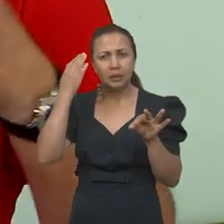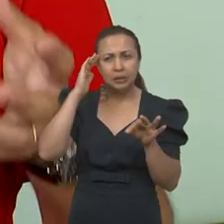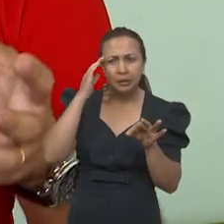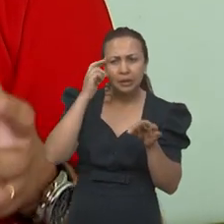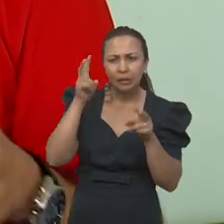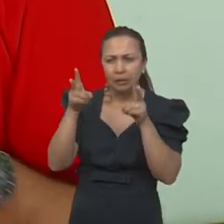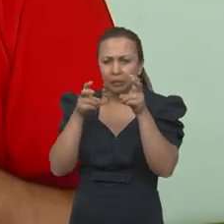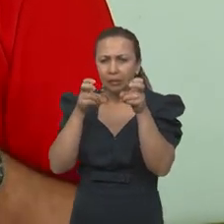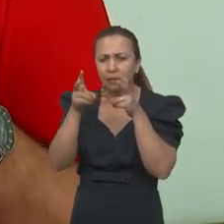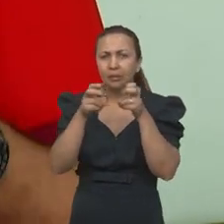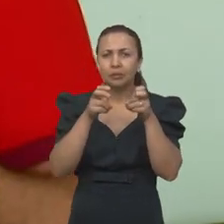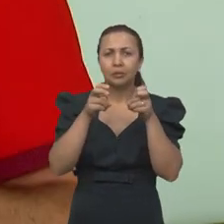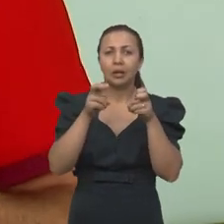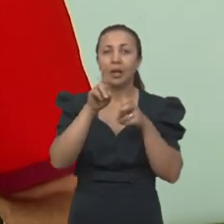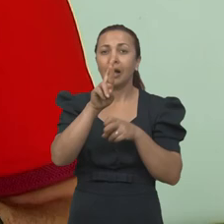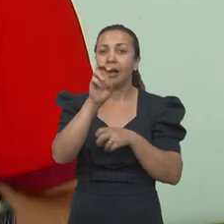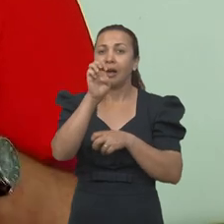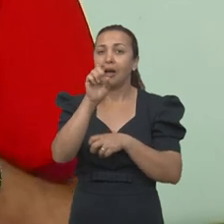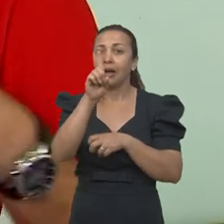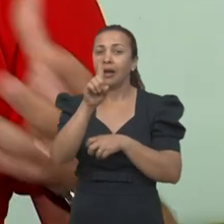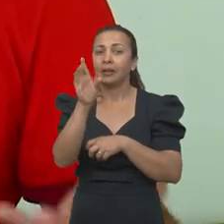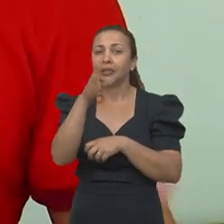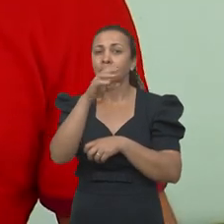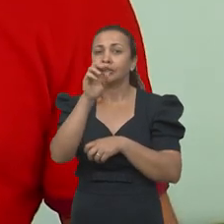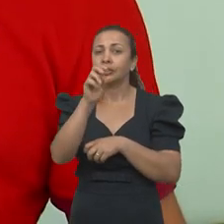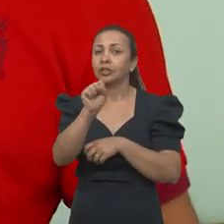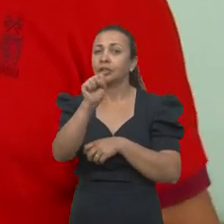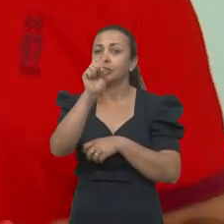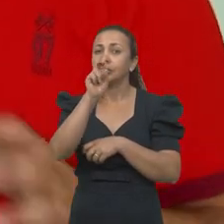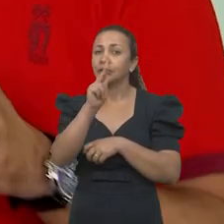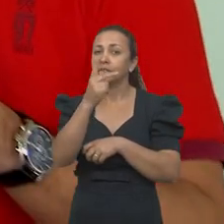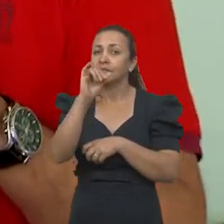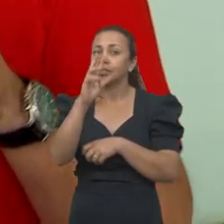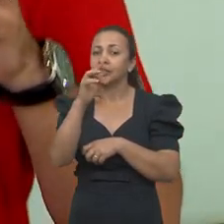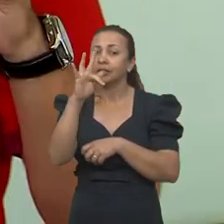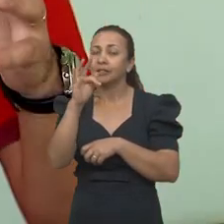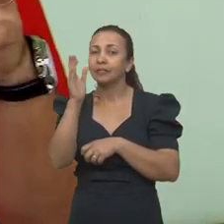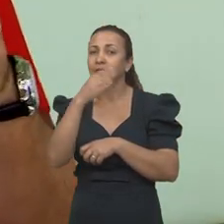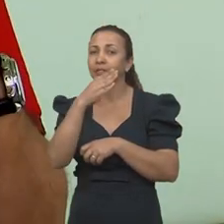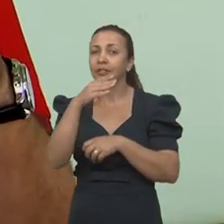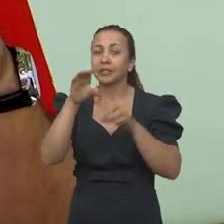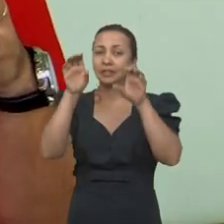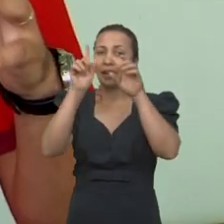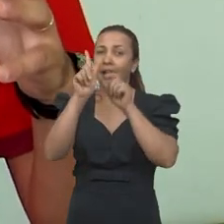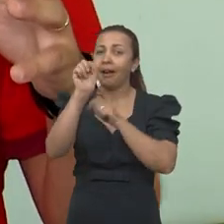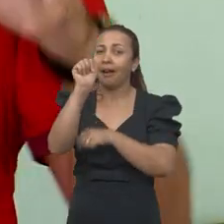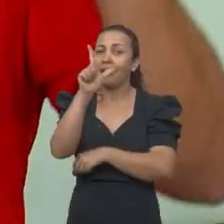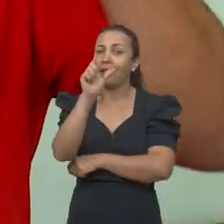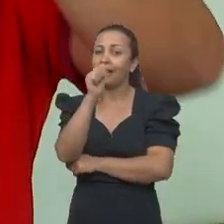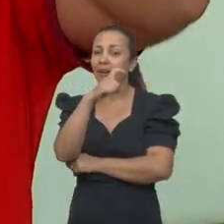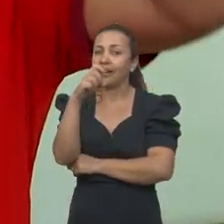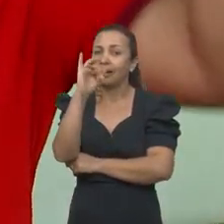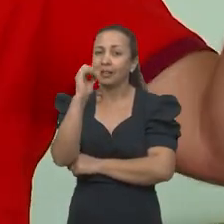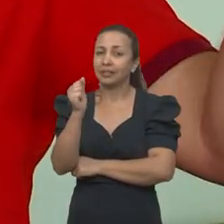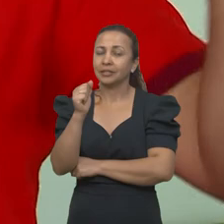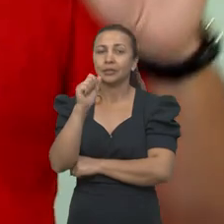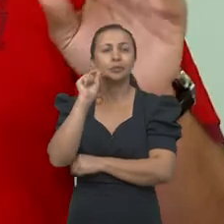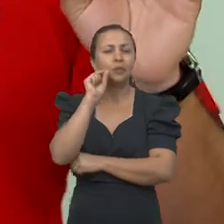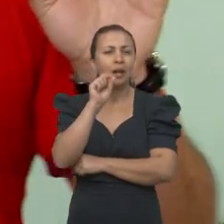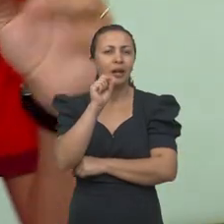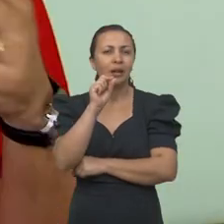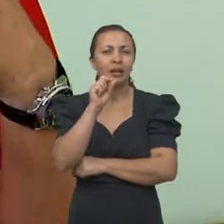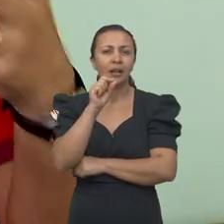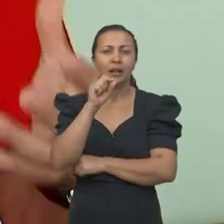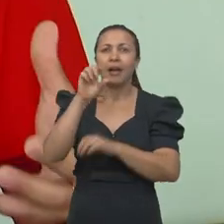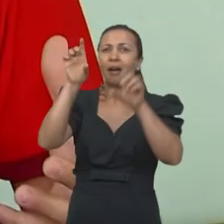e lidar com o headshift das galáxias. O que é o headshift das galáxias? As galáxias que estão no universo,